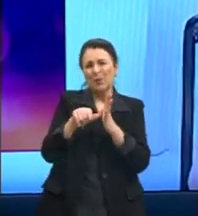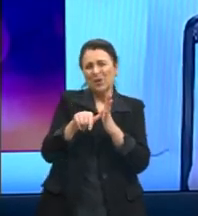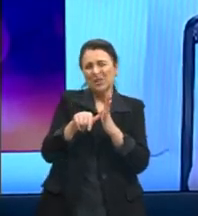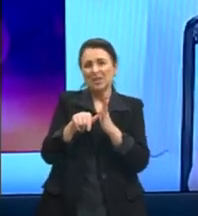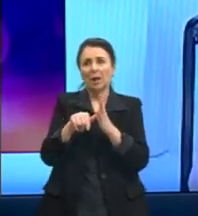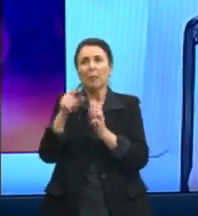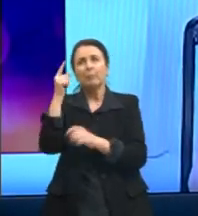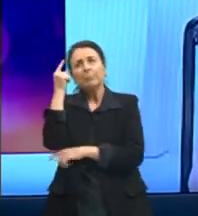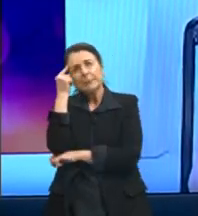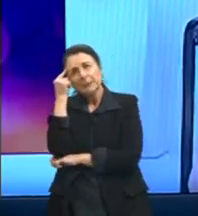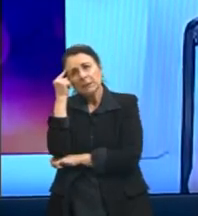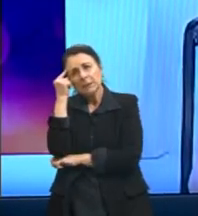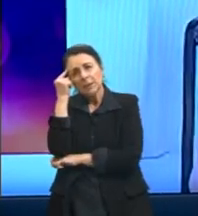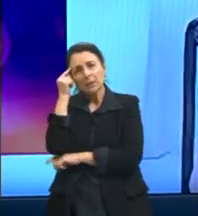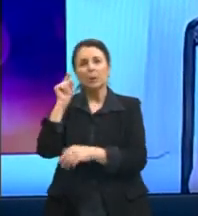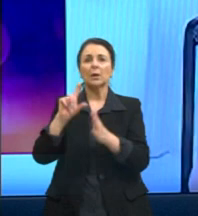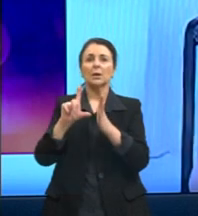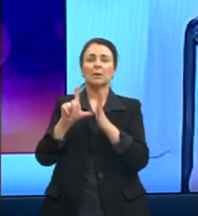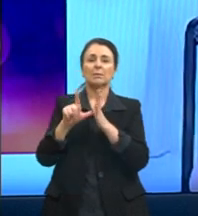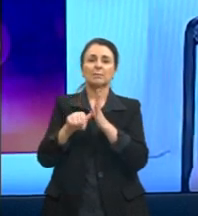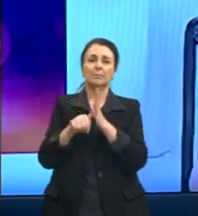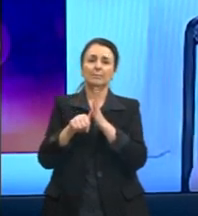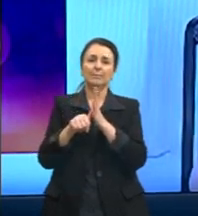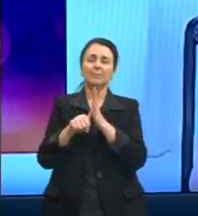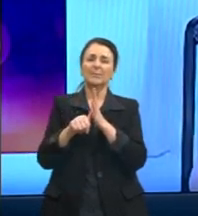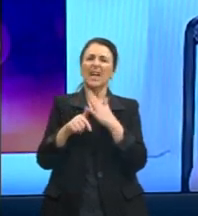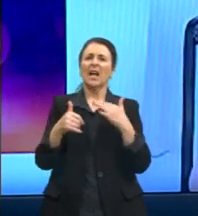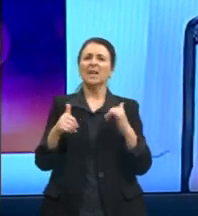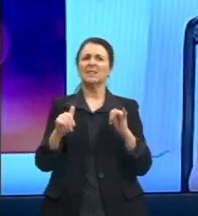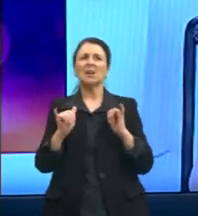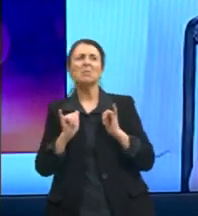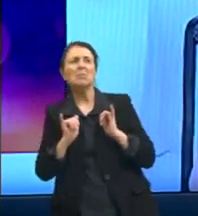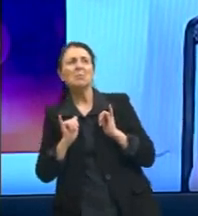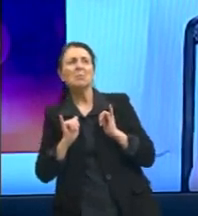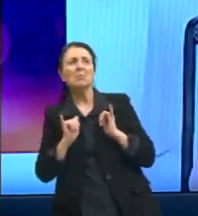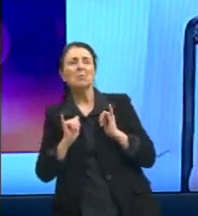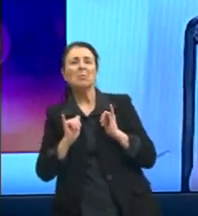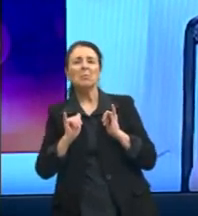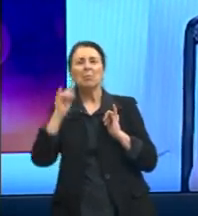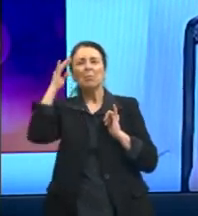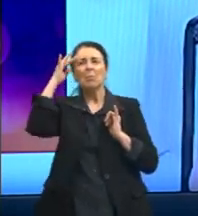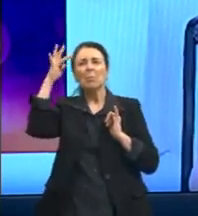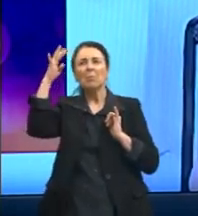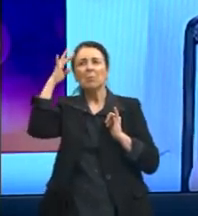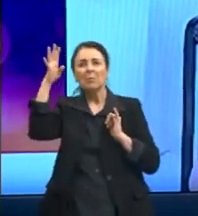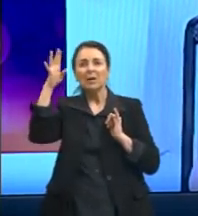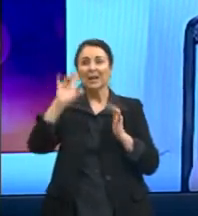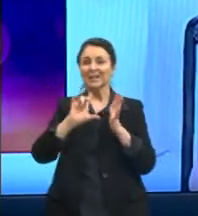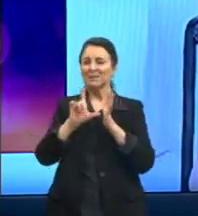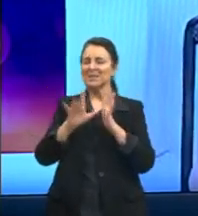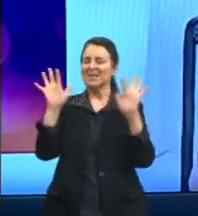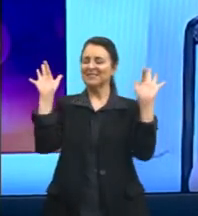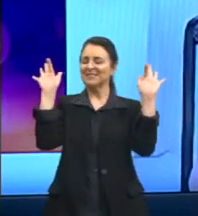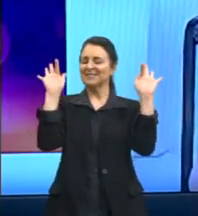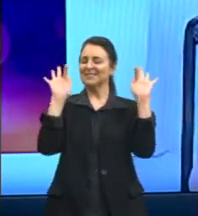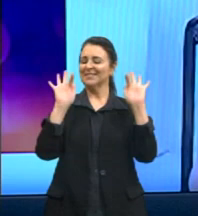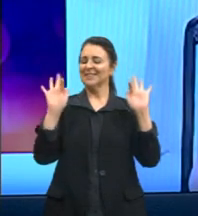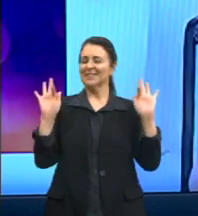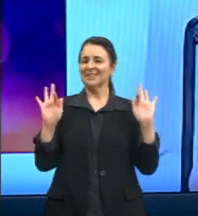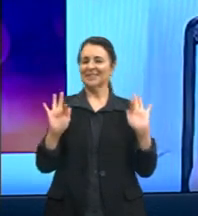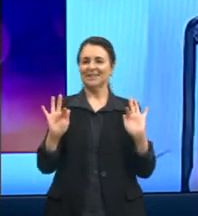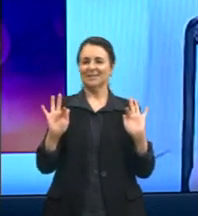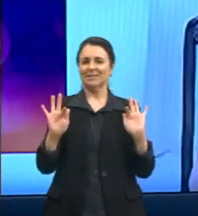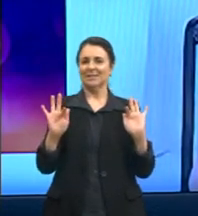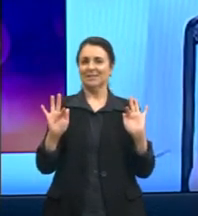pensativa, aqui eu posso até dizer que ela está meio distraída, e aqui ela está feliz ou confiante.